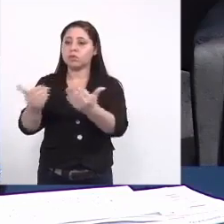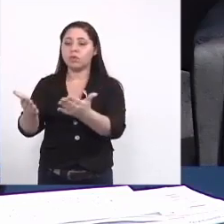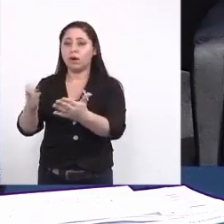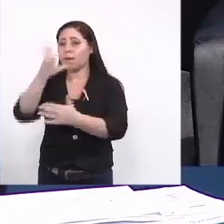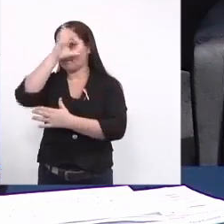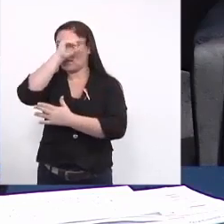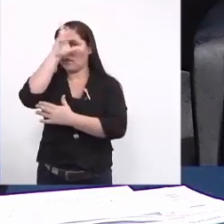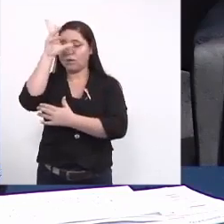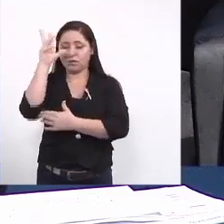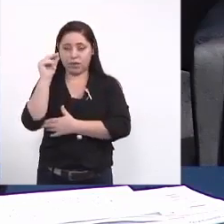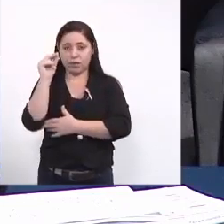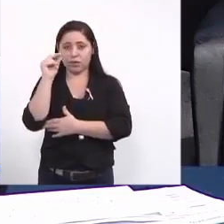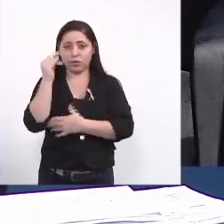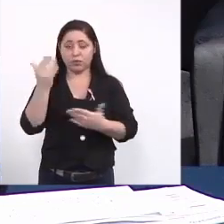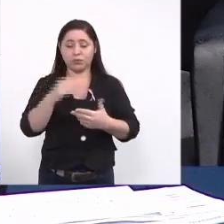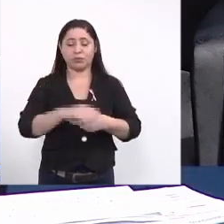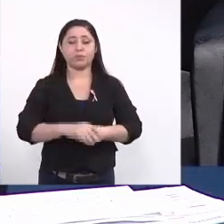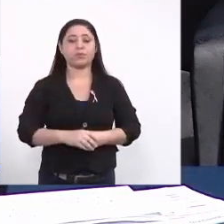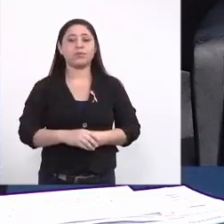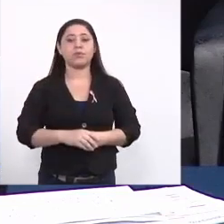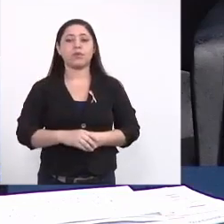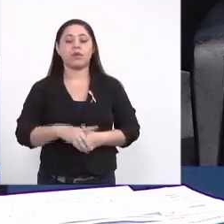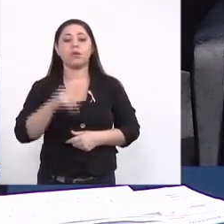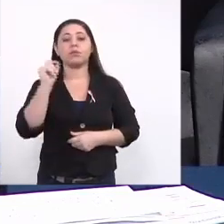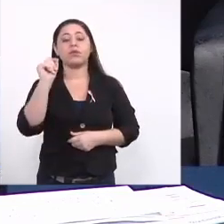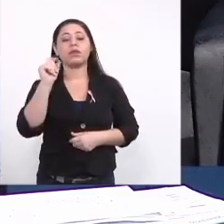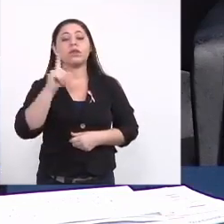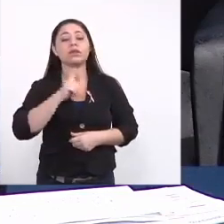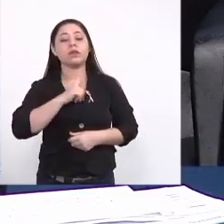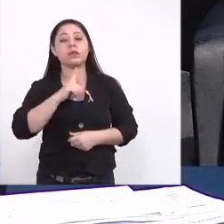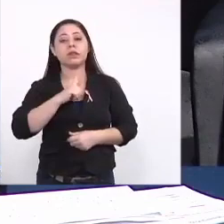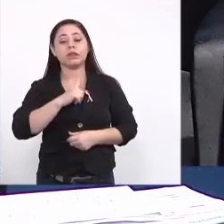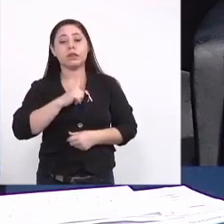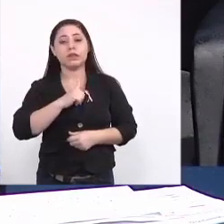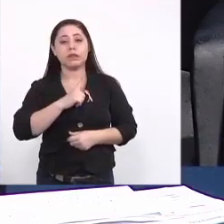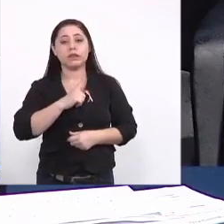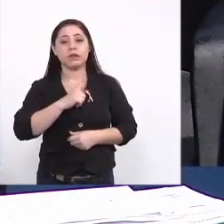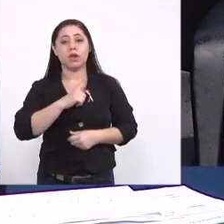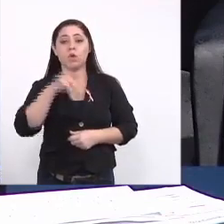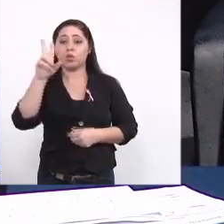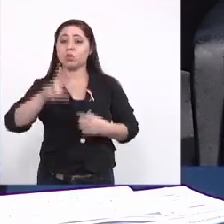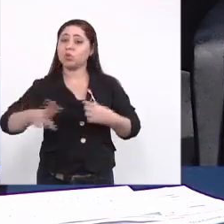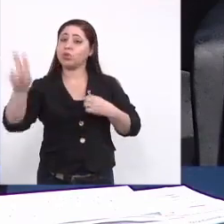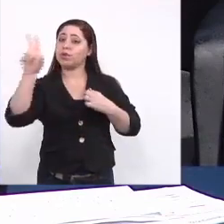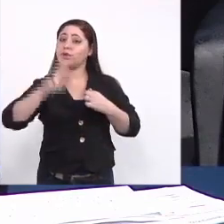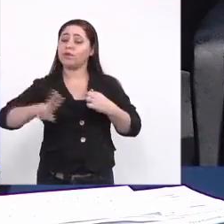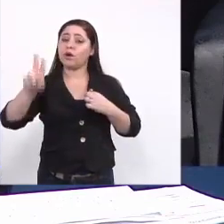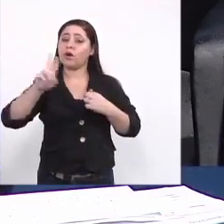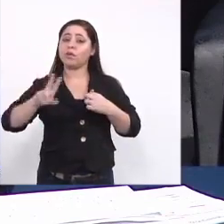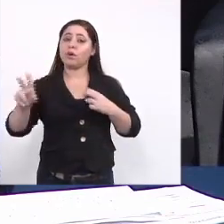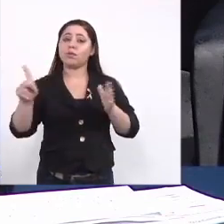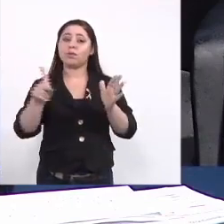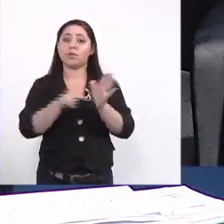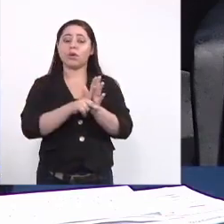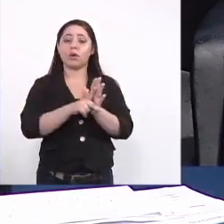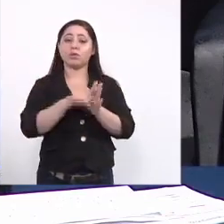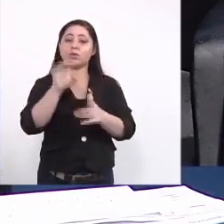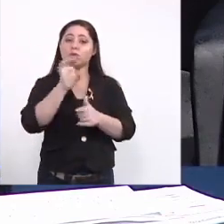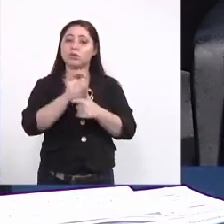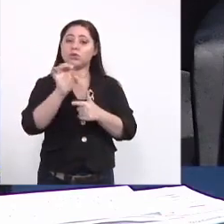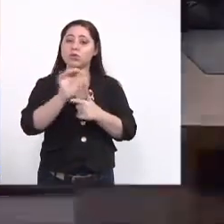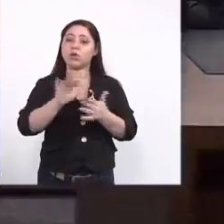então para que tenha uniforme e também para a Secretaria